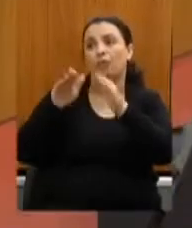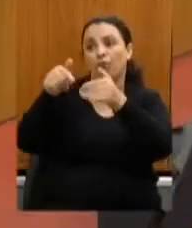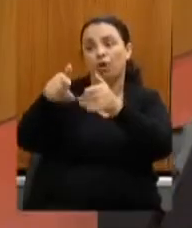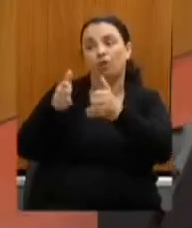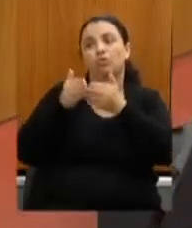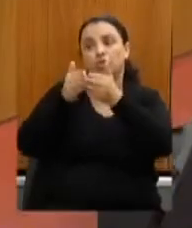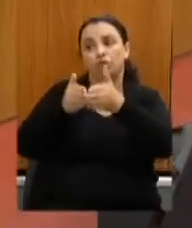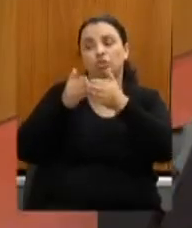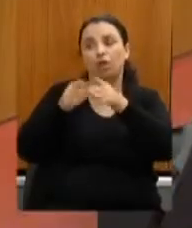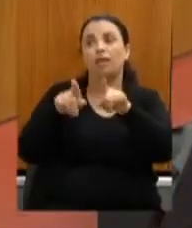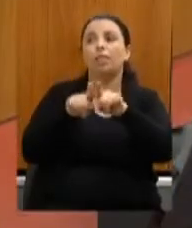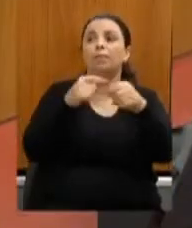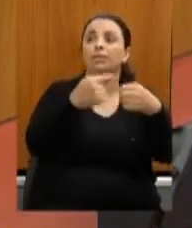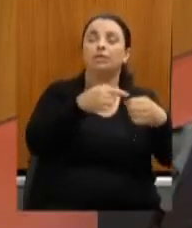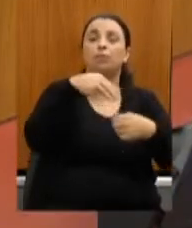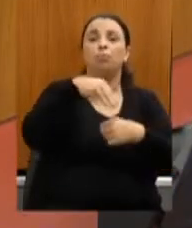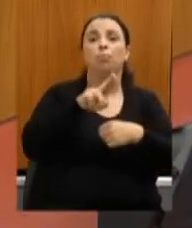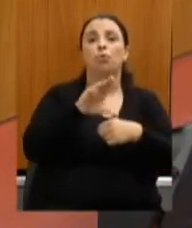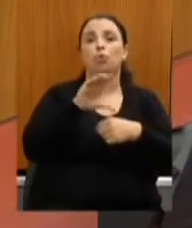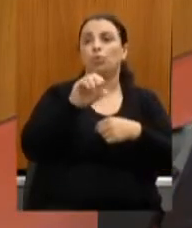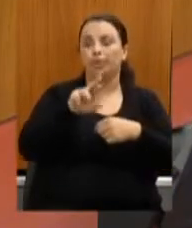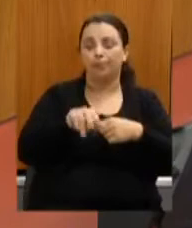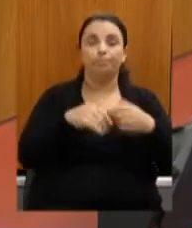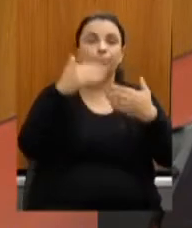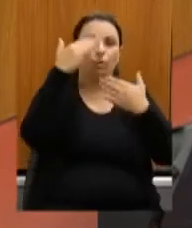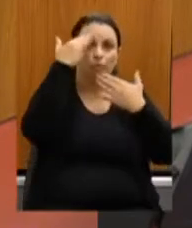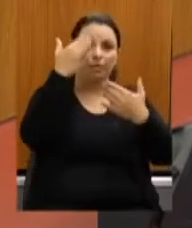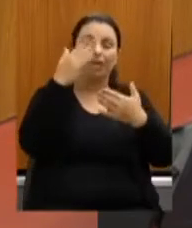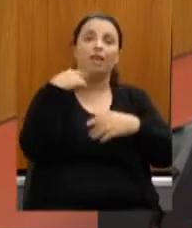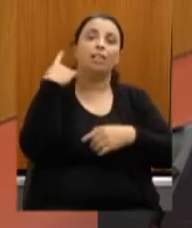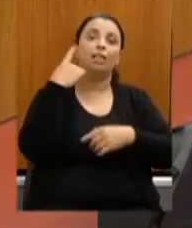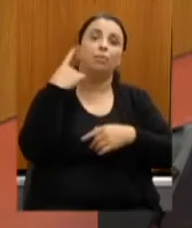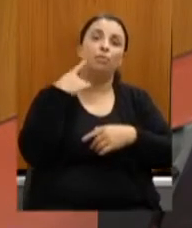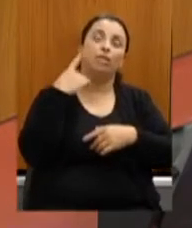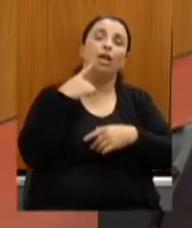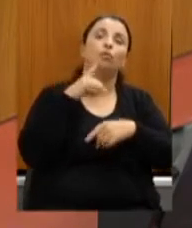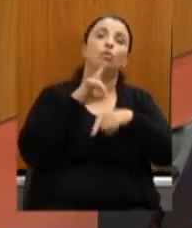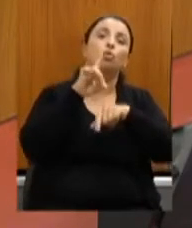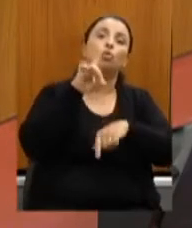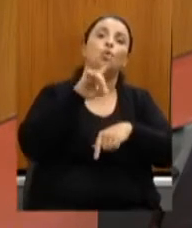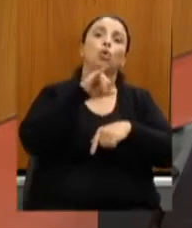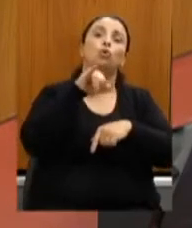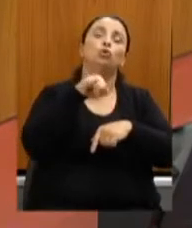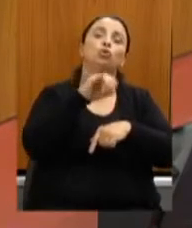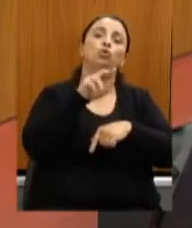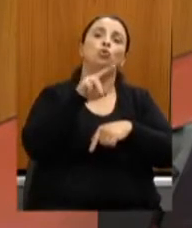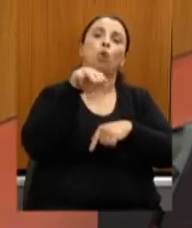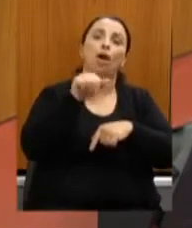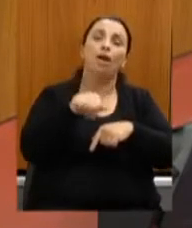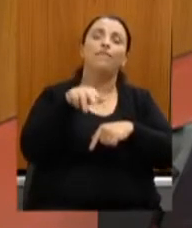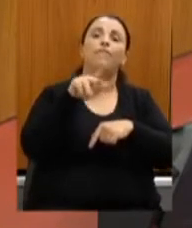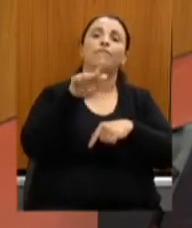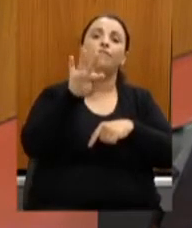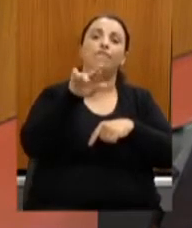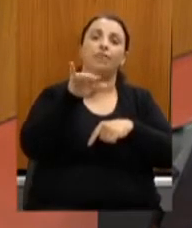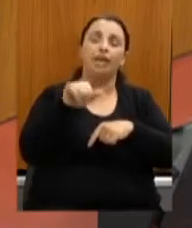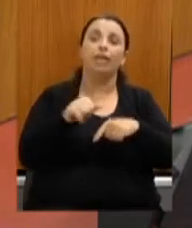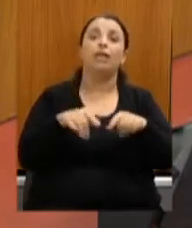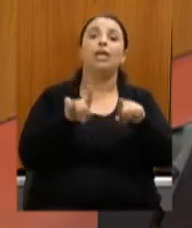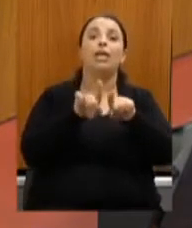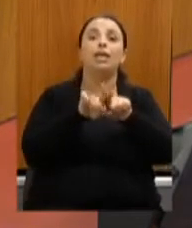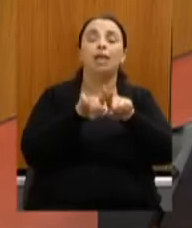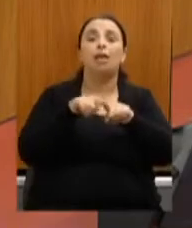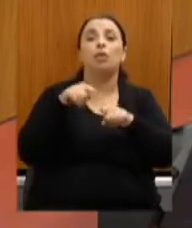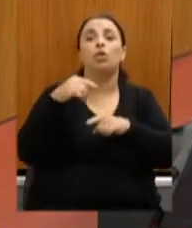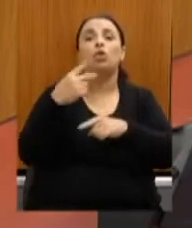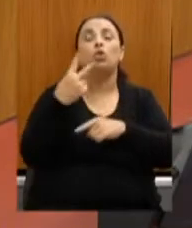obrigado deputado doutor Jean Fleire e nós temos secretário mais duas participações de dois deputados que estão